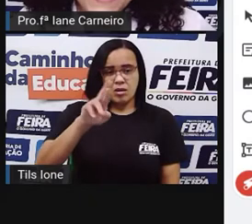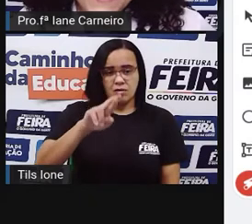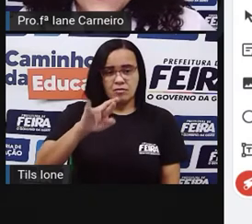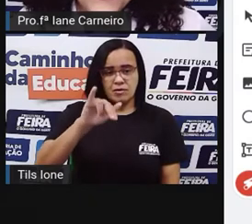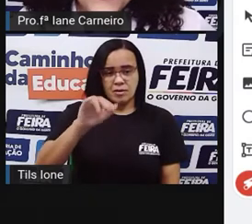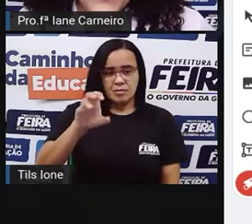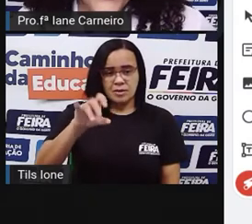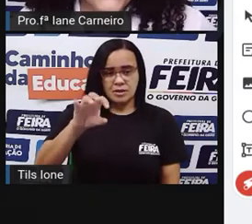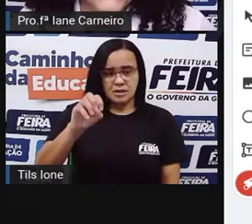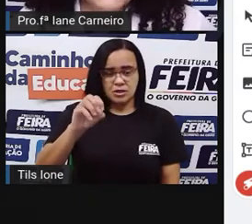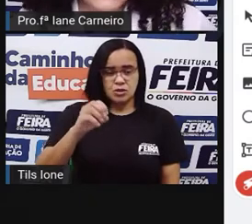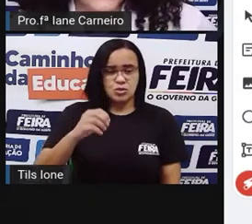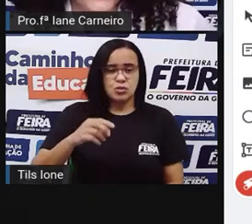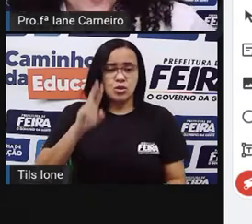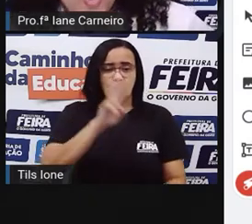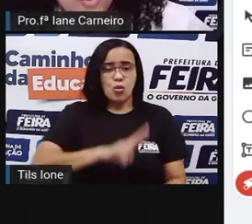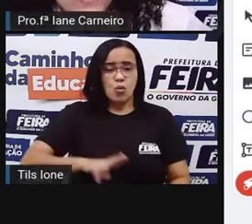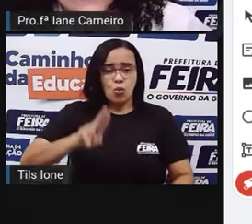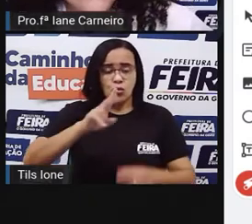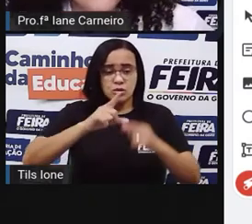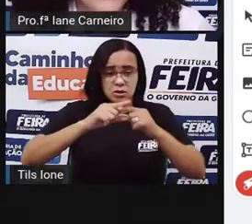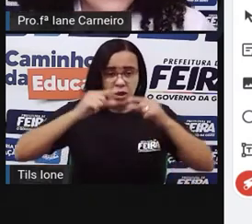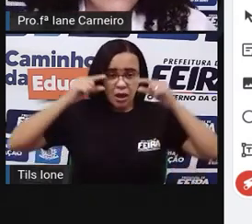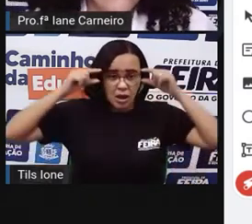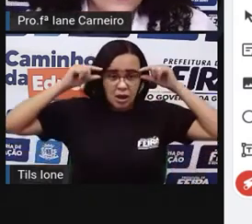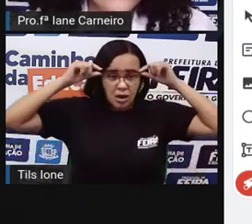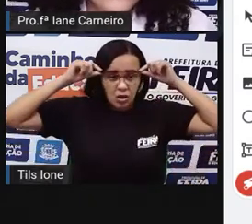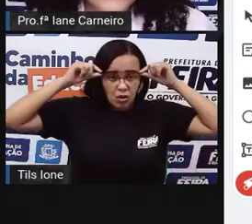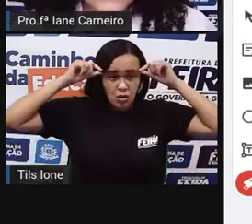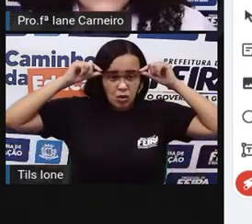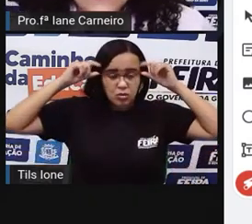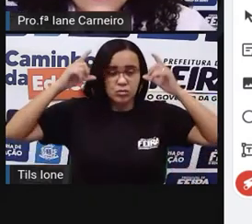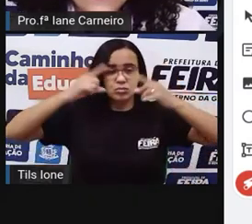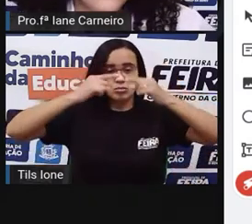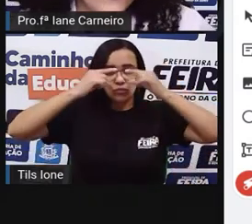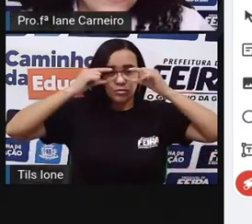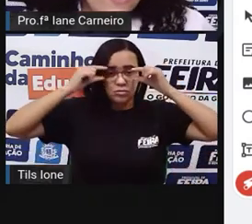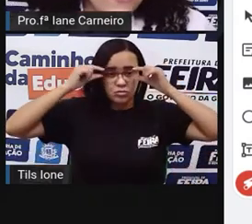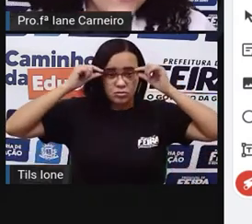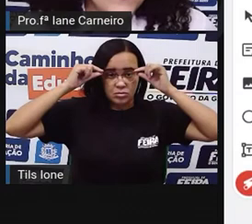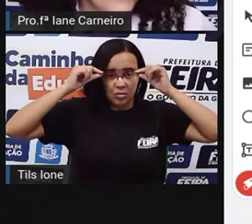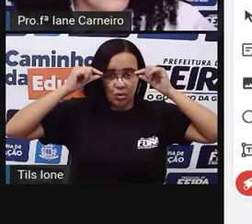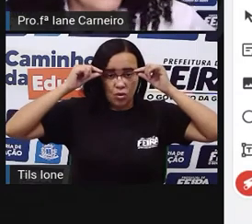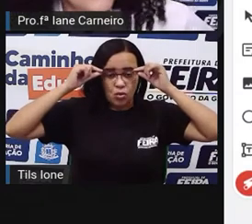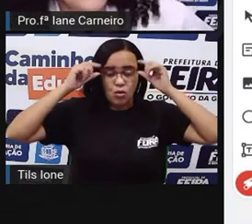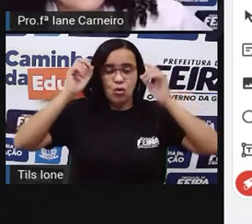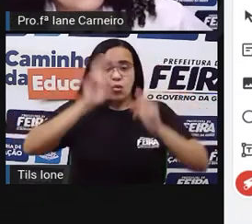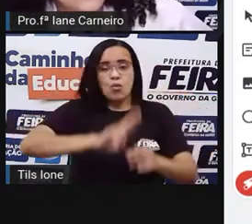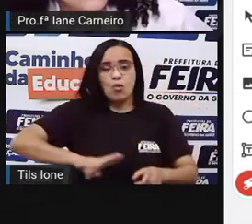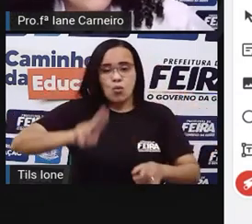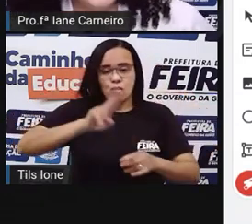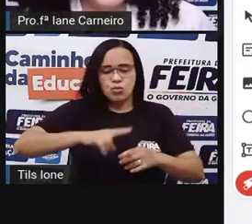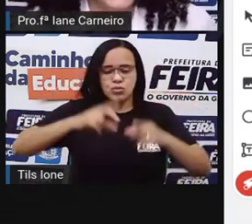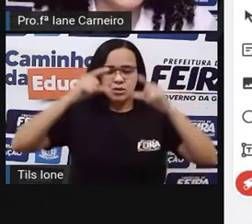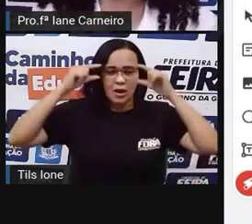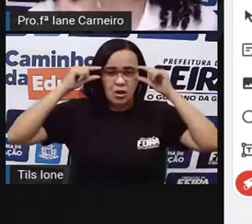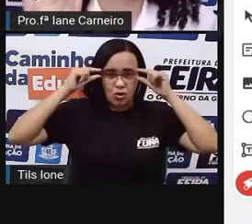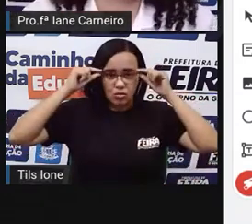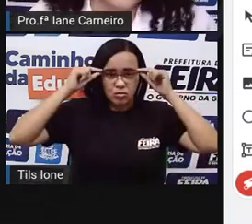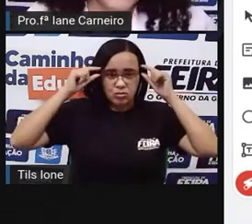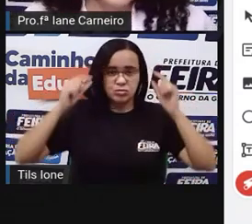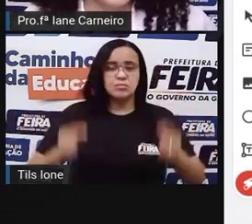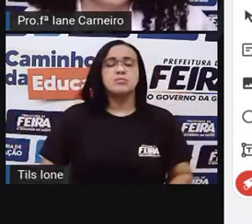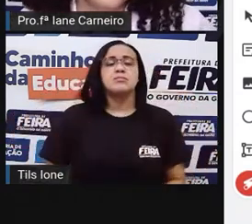Fabrício usa óculos. Então, a gente vai olhar qual dos meninos aqui usa óculos. O que estiver usando óculos vai ser quem?